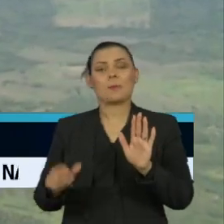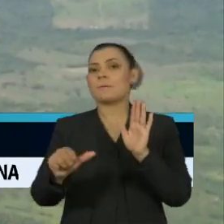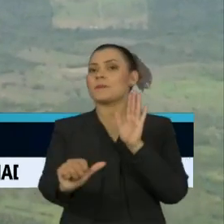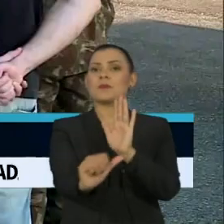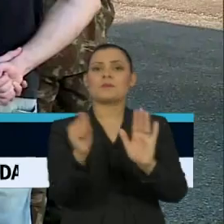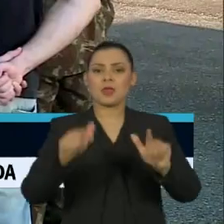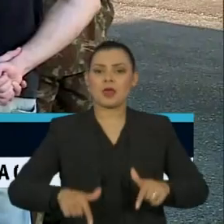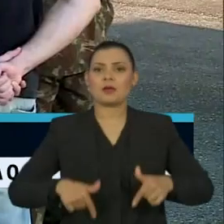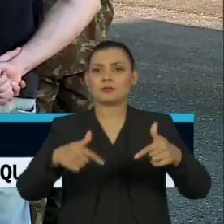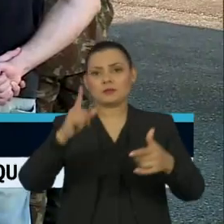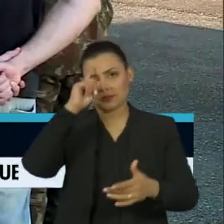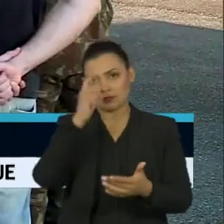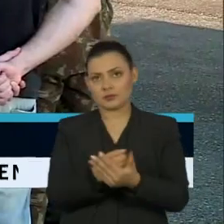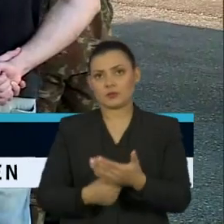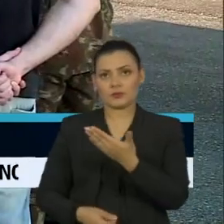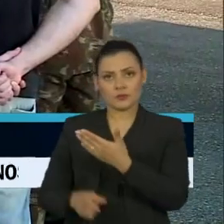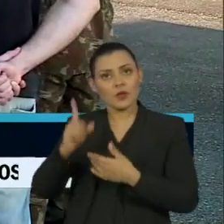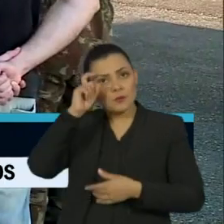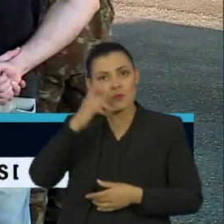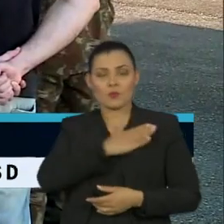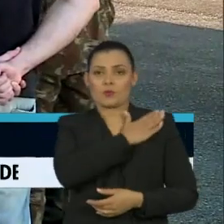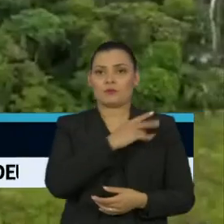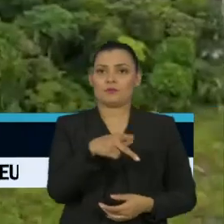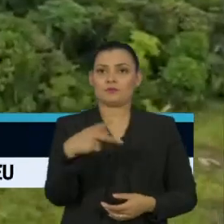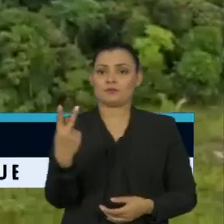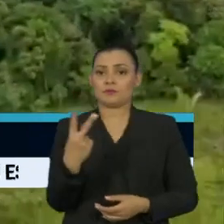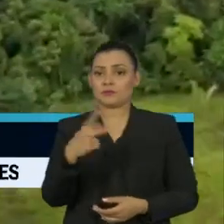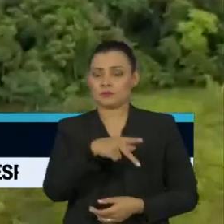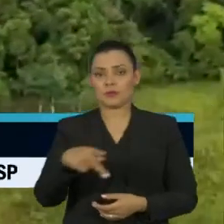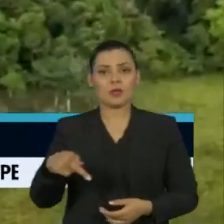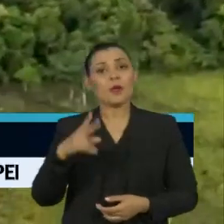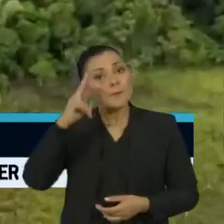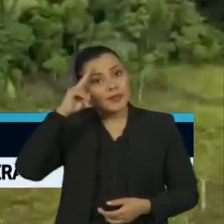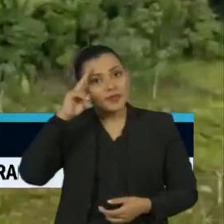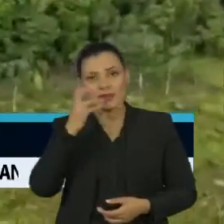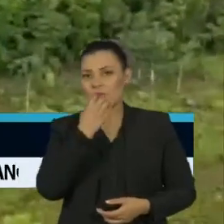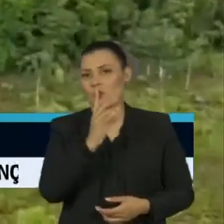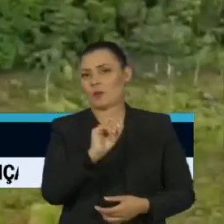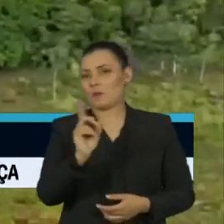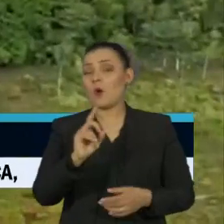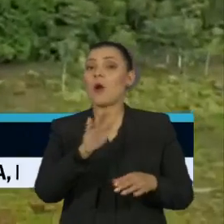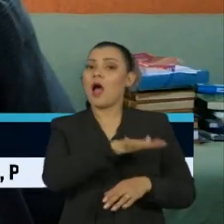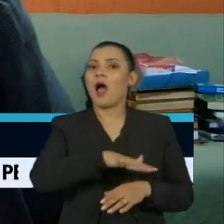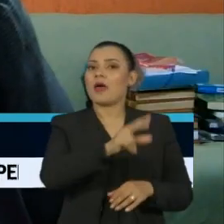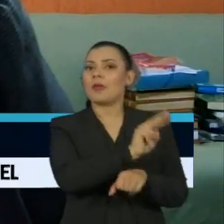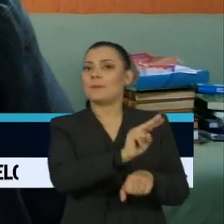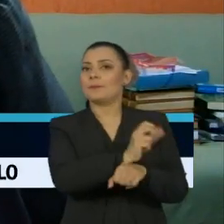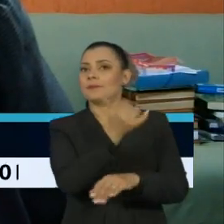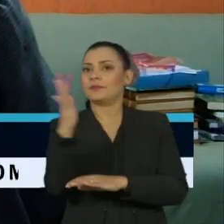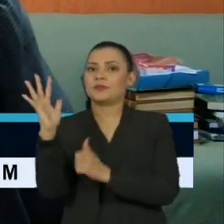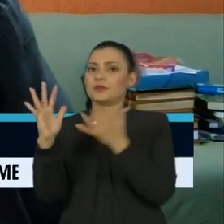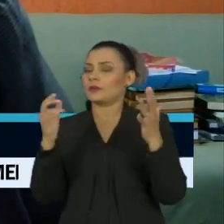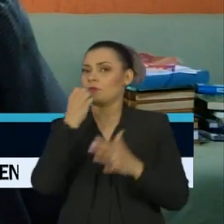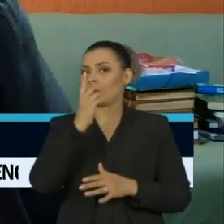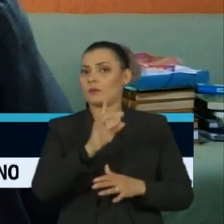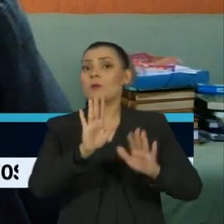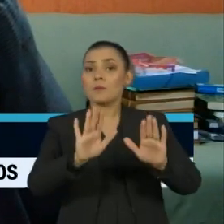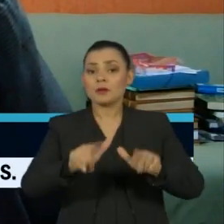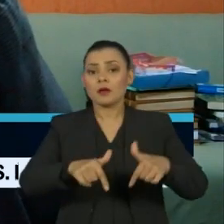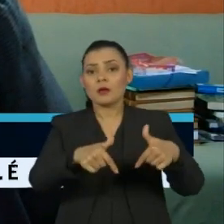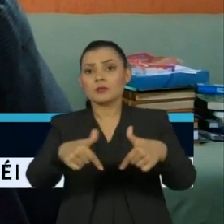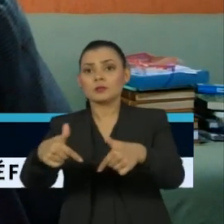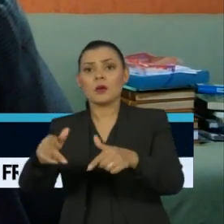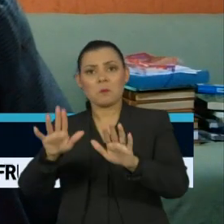de Mourão à frente do Conselho, a presença de militares não é bem vista por ambientalistas. Tem muito a ser feito, e o caminho